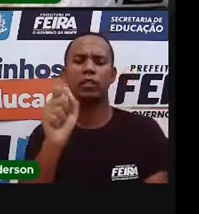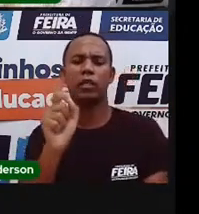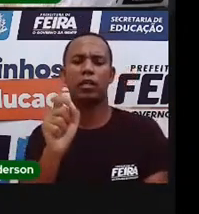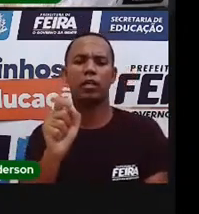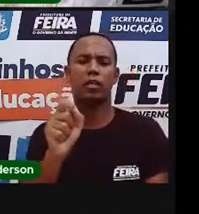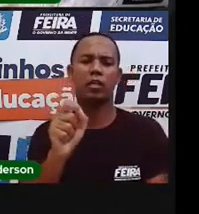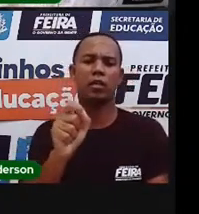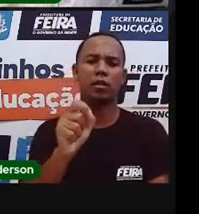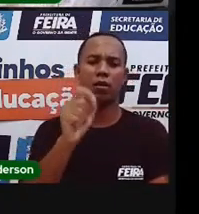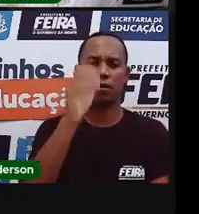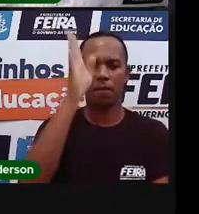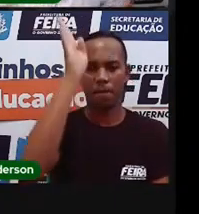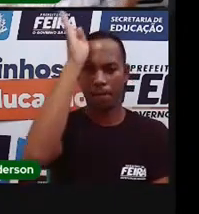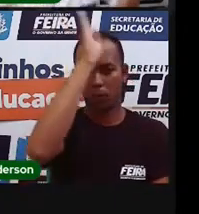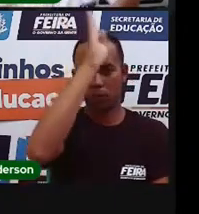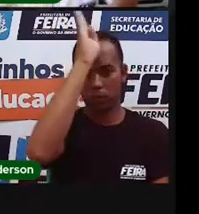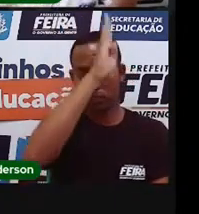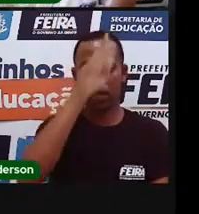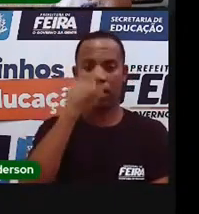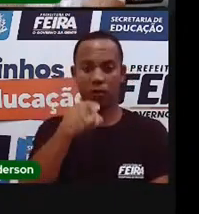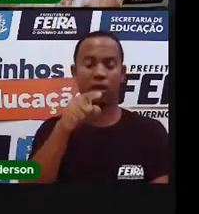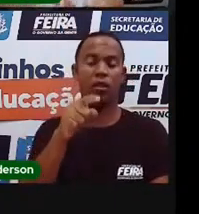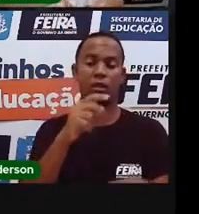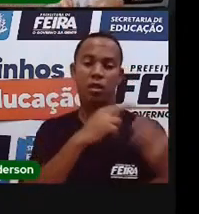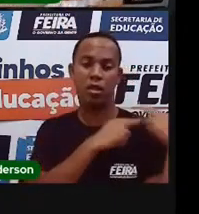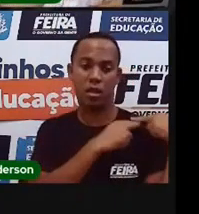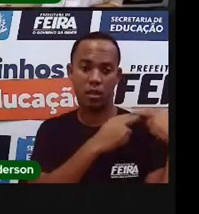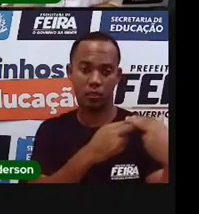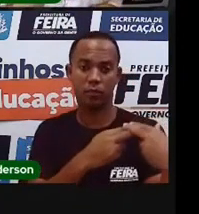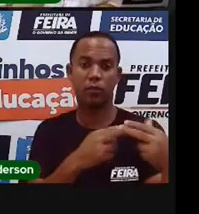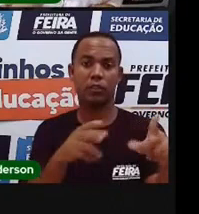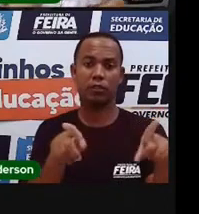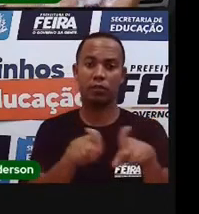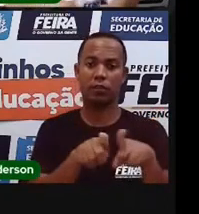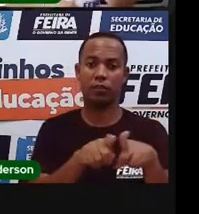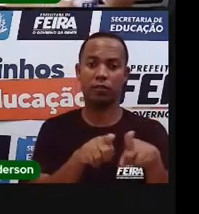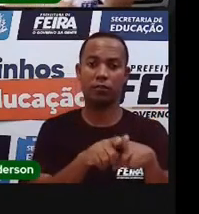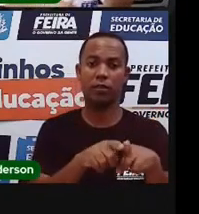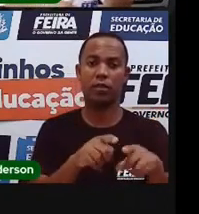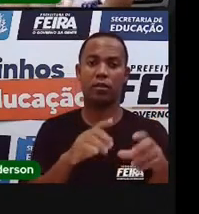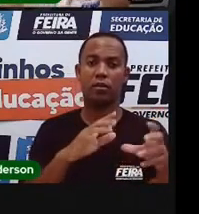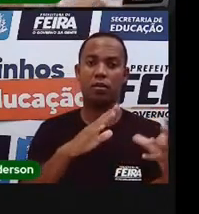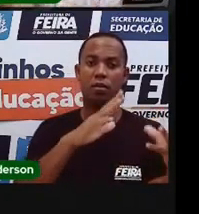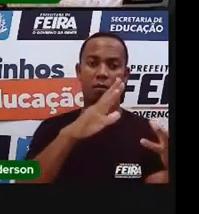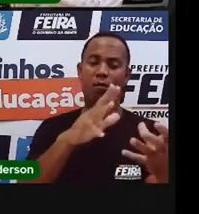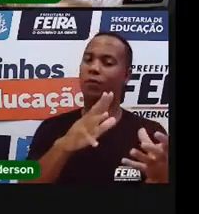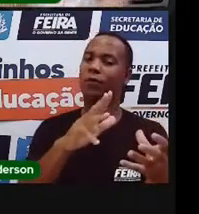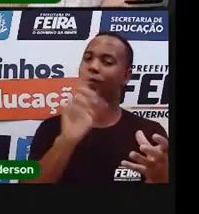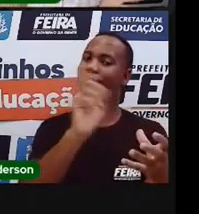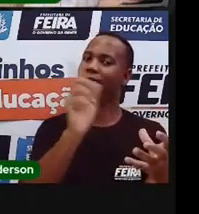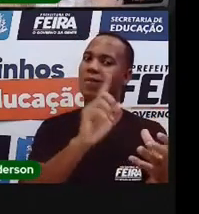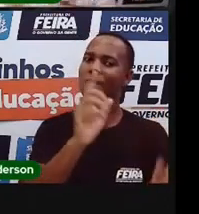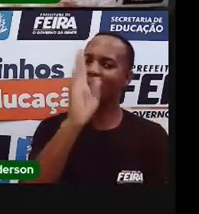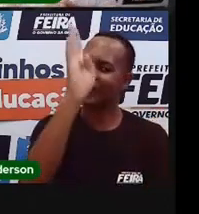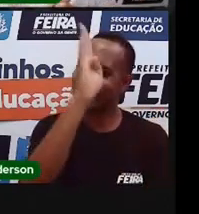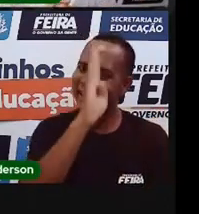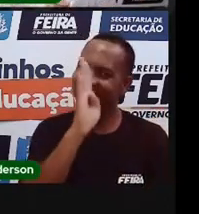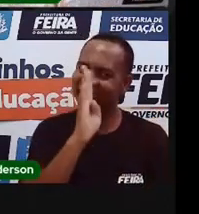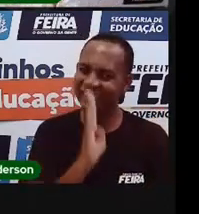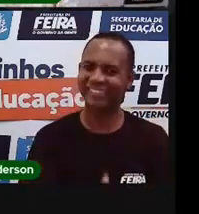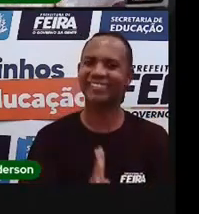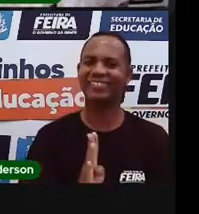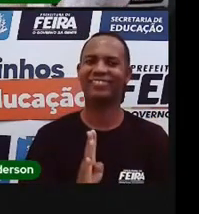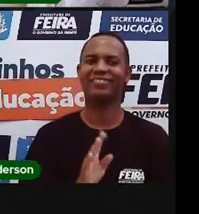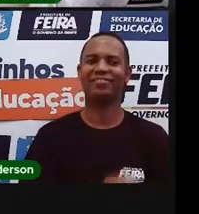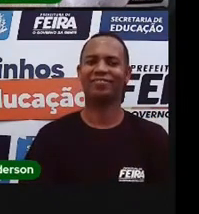república. E se vocês olharem, né, aqui do lado, não, aqui do lado, não, não sei mais, fiquei na